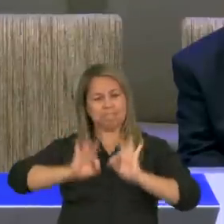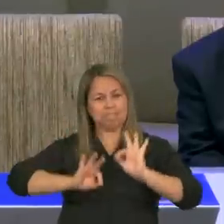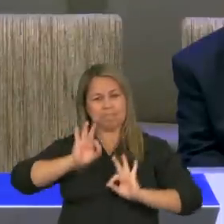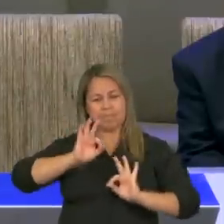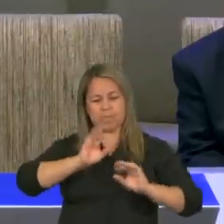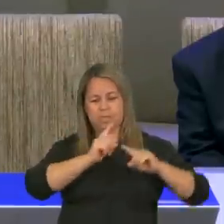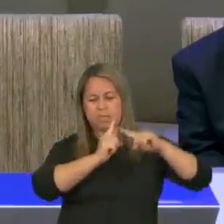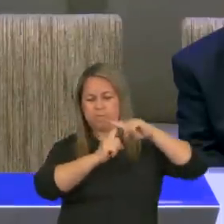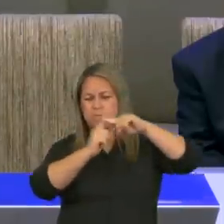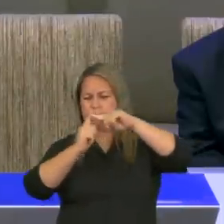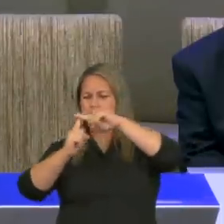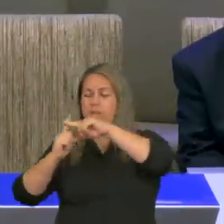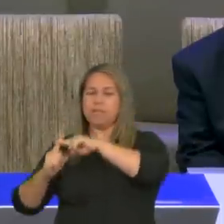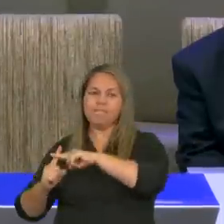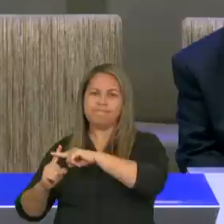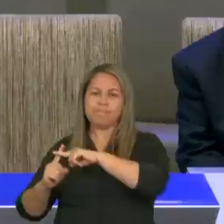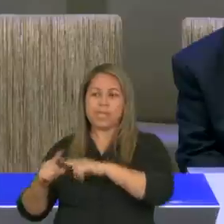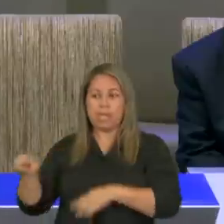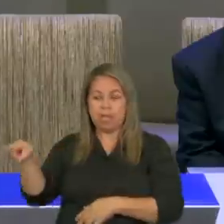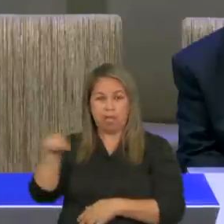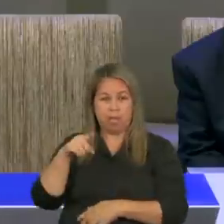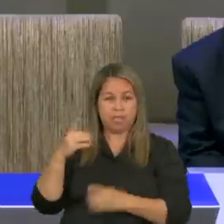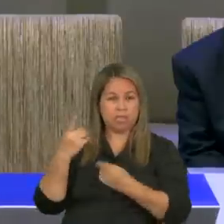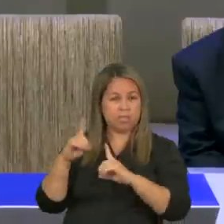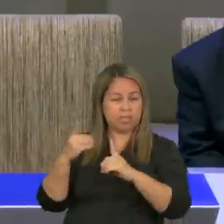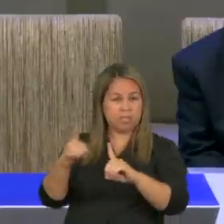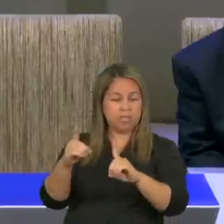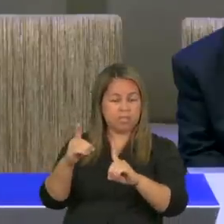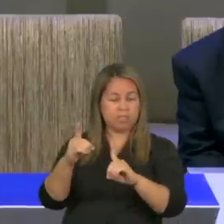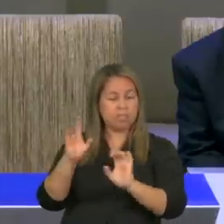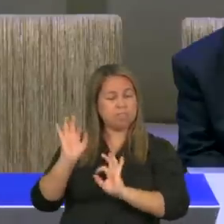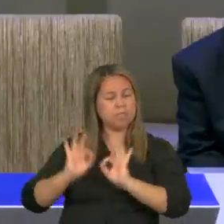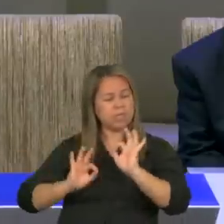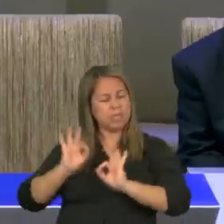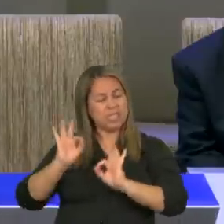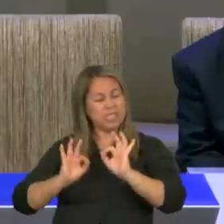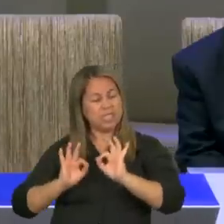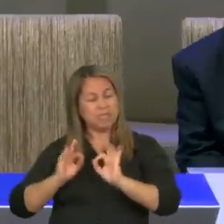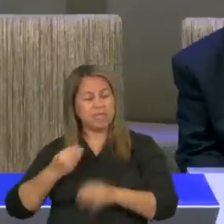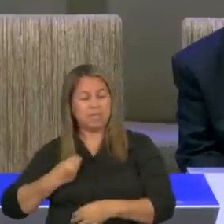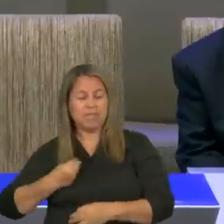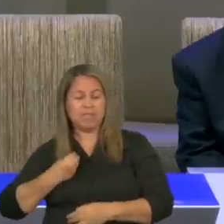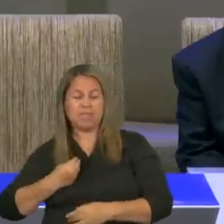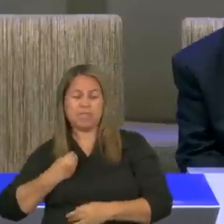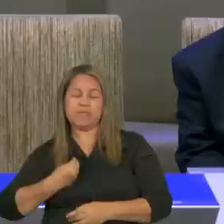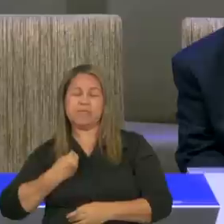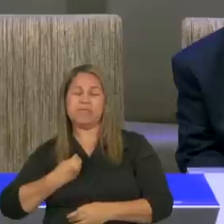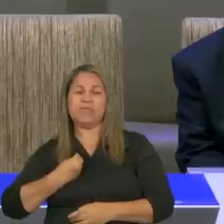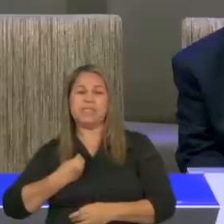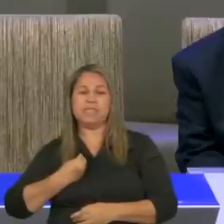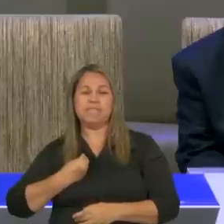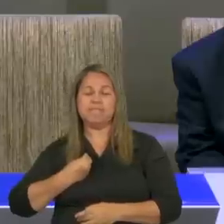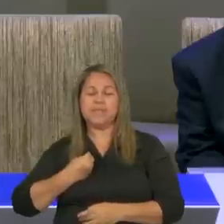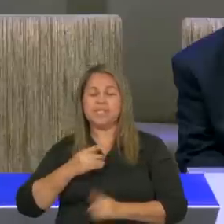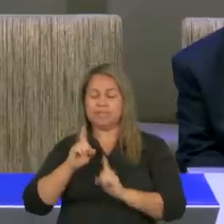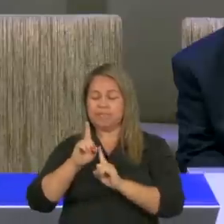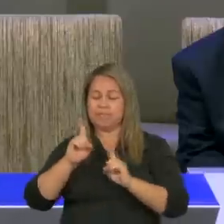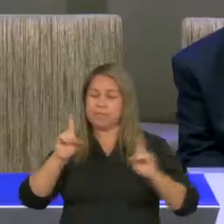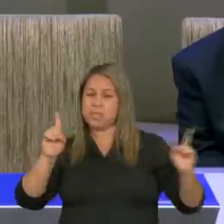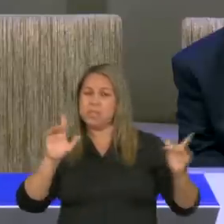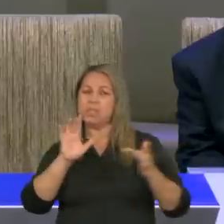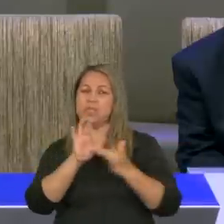estavam se preparando para viver sem a presença física de Jesus. Jesus,